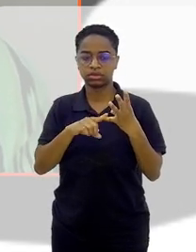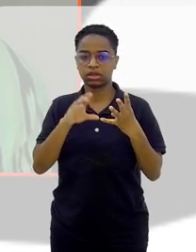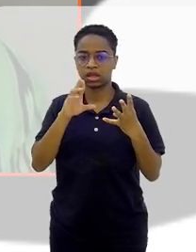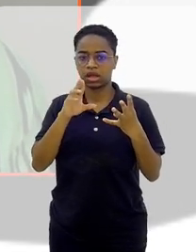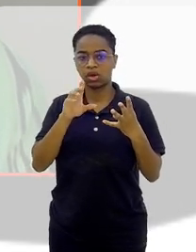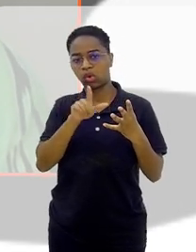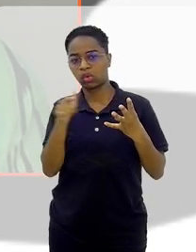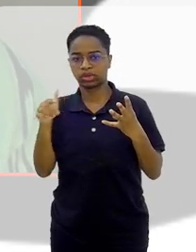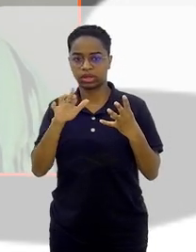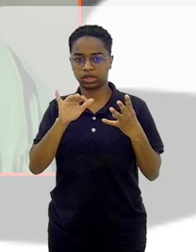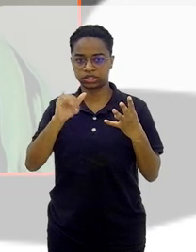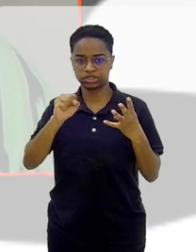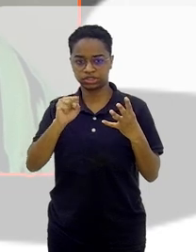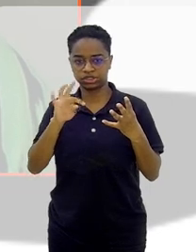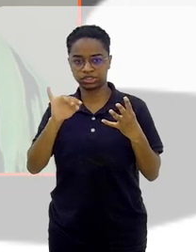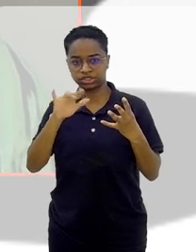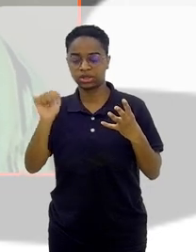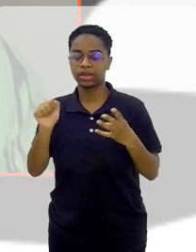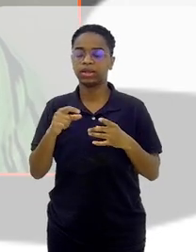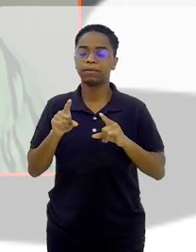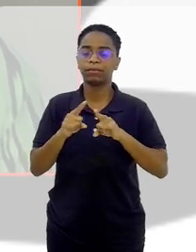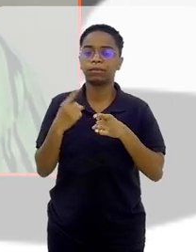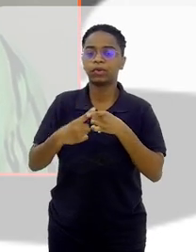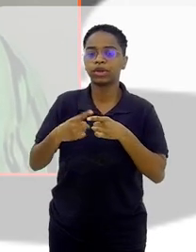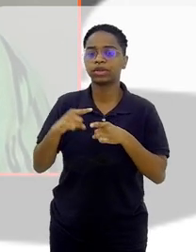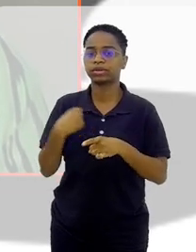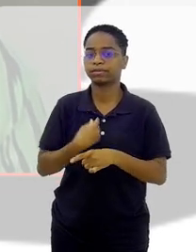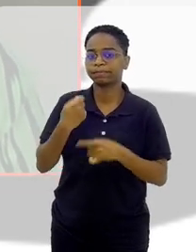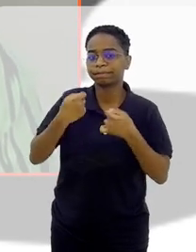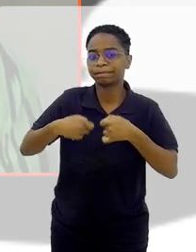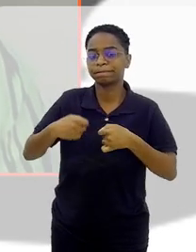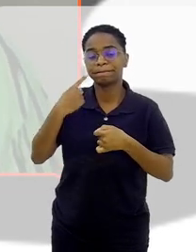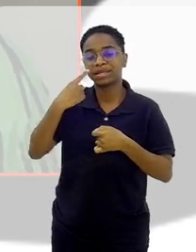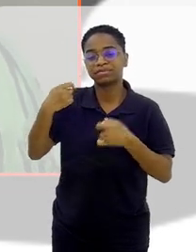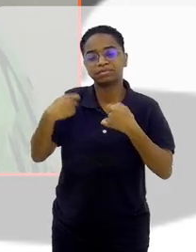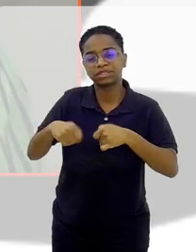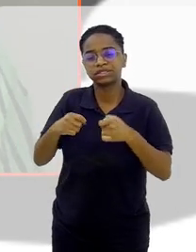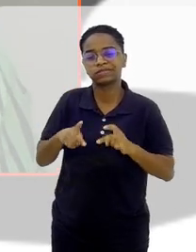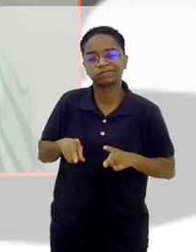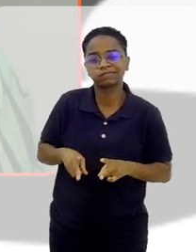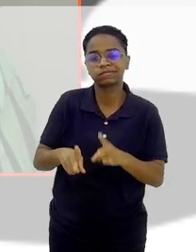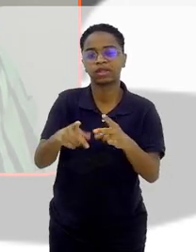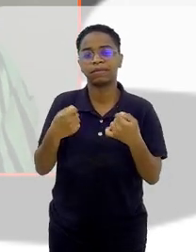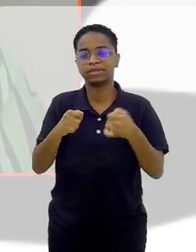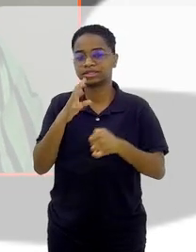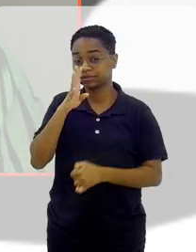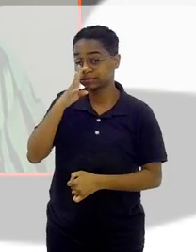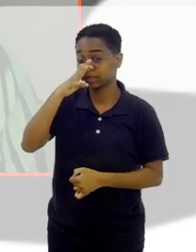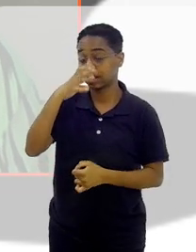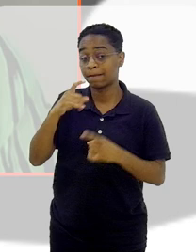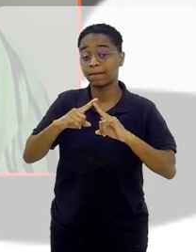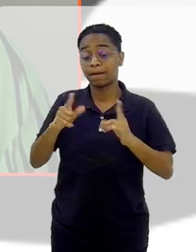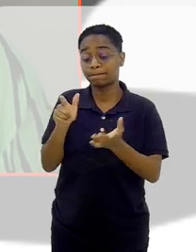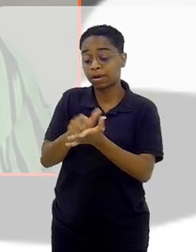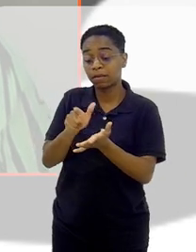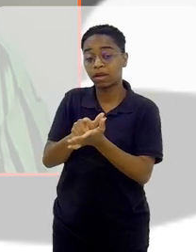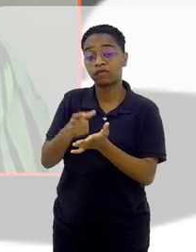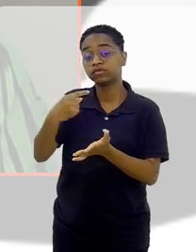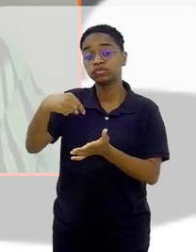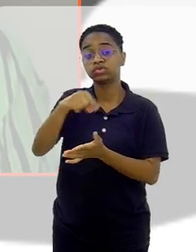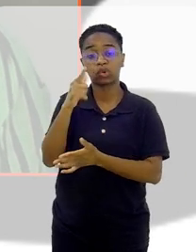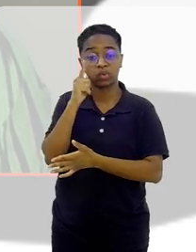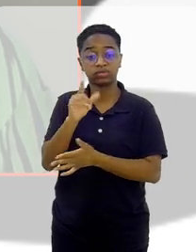que perseverar, tem que insistir, né? E nós insistimos. E no papel, você pode, então, fazer